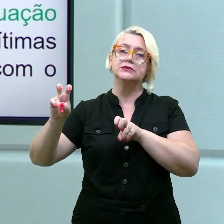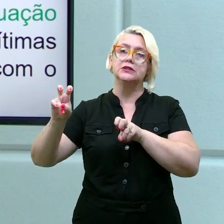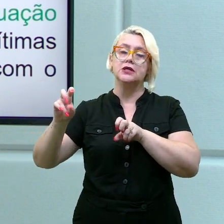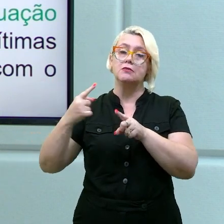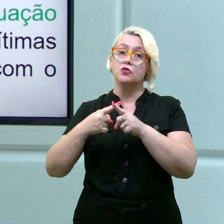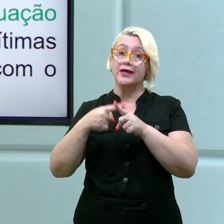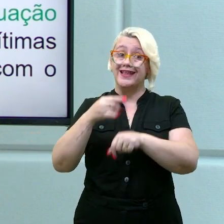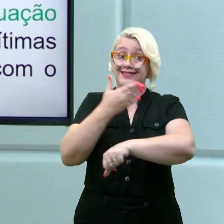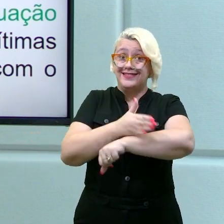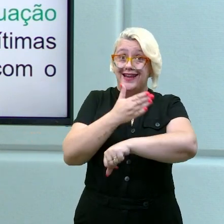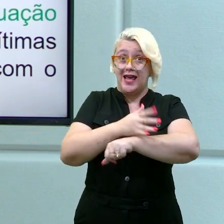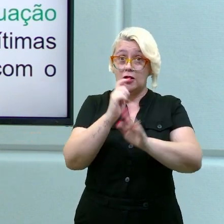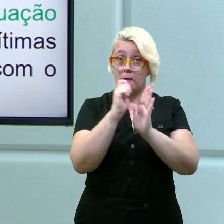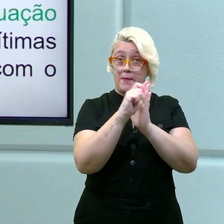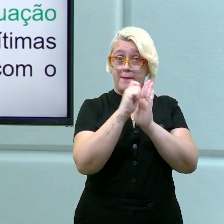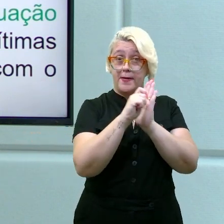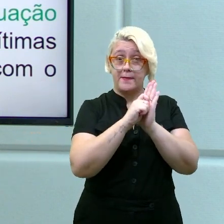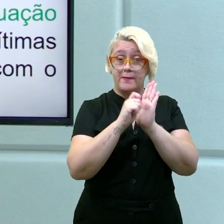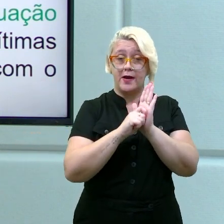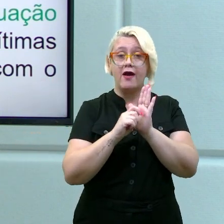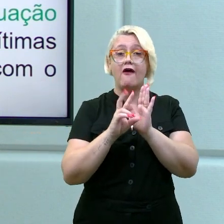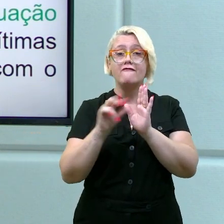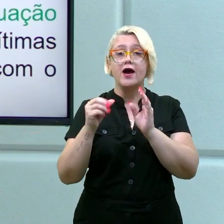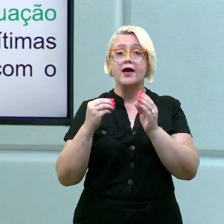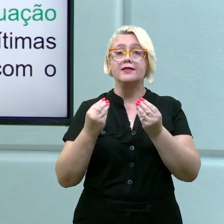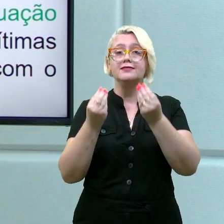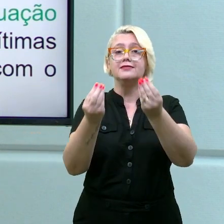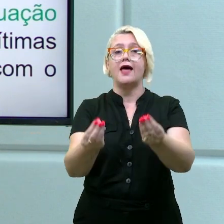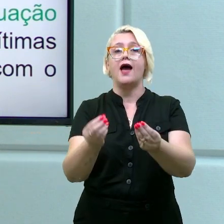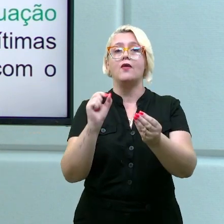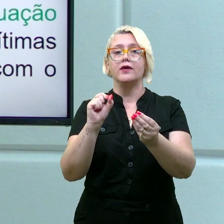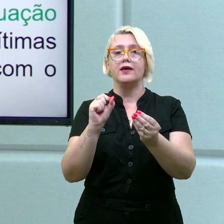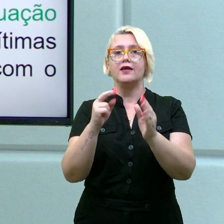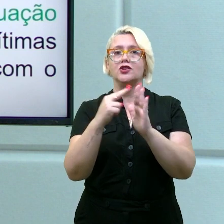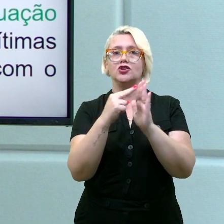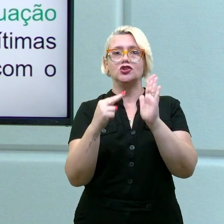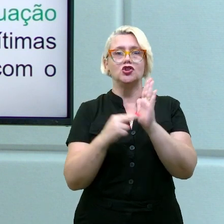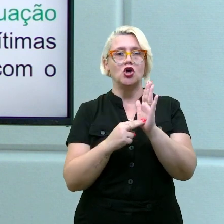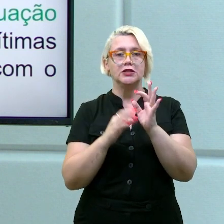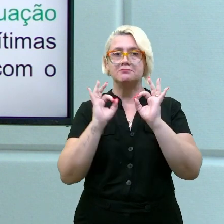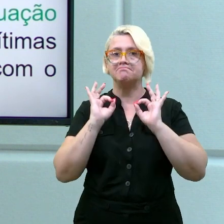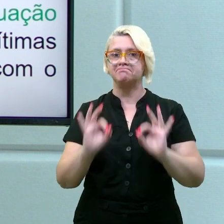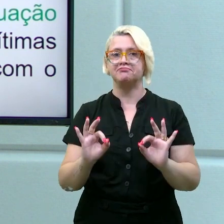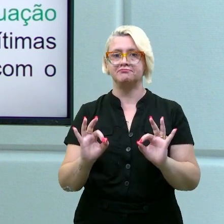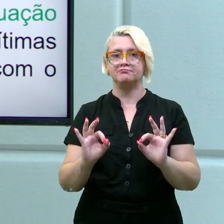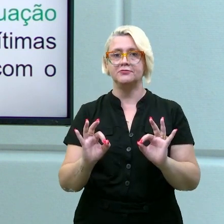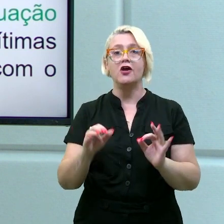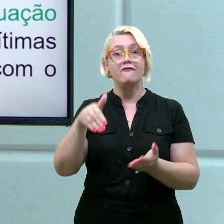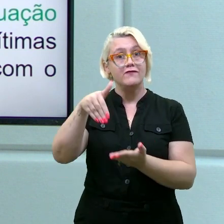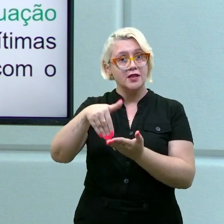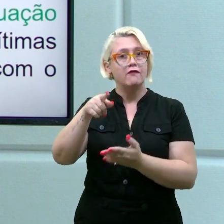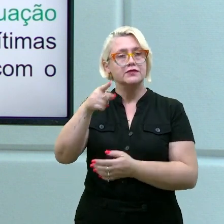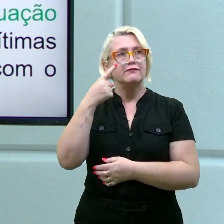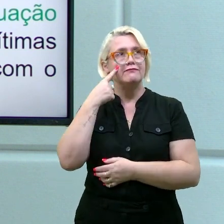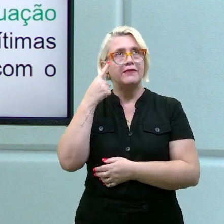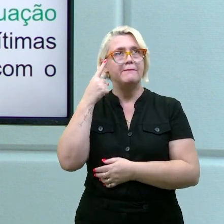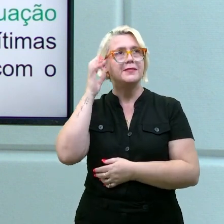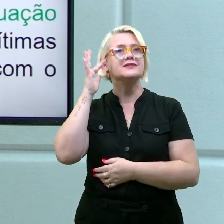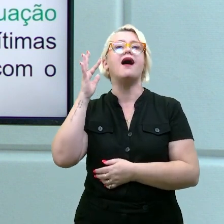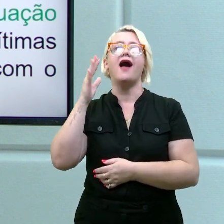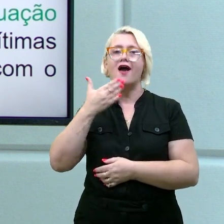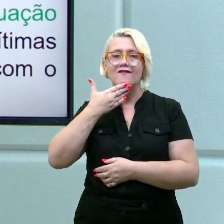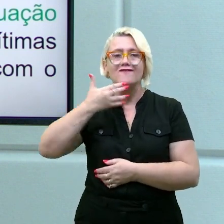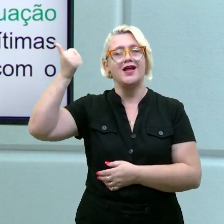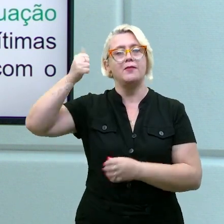treino, essa escrita, vai garantir um resultado final muito bom. Você vai ver, no final você vai falar, valeu a pena.